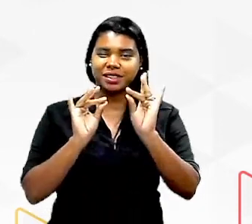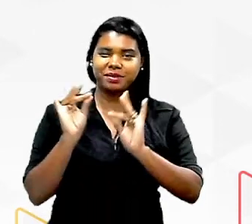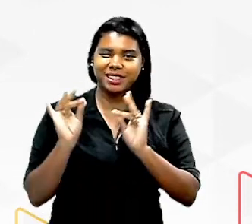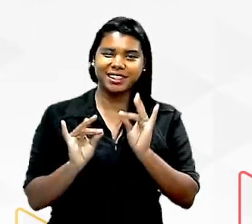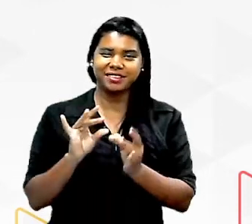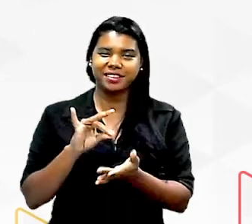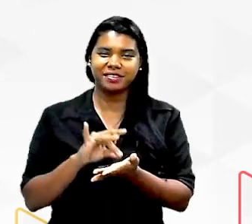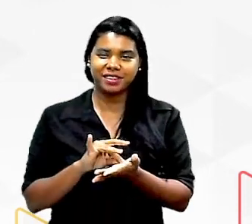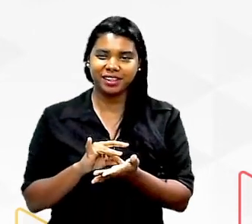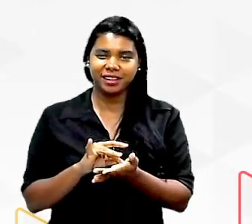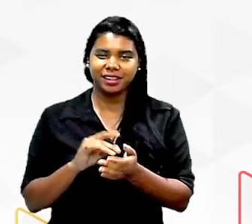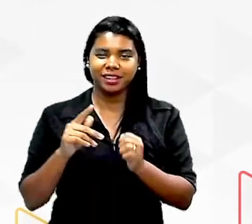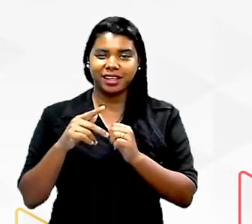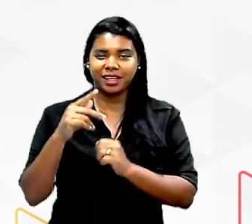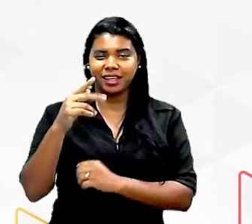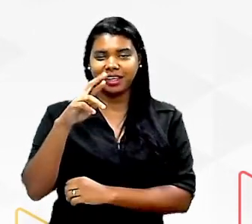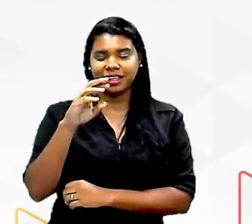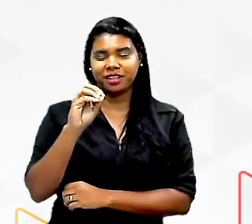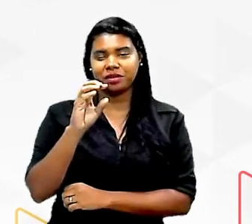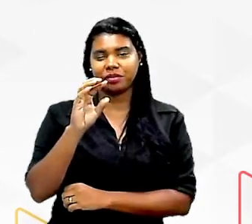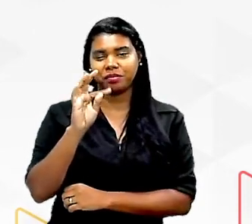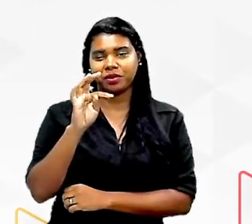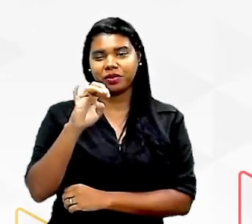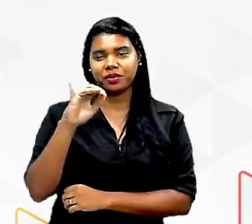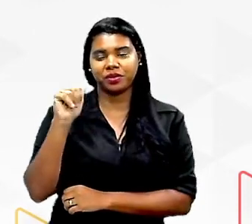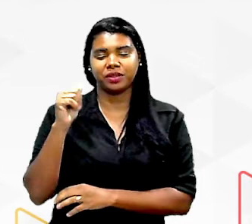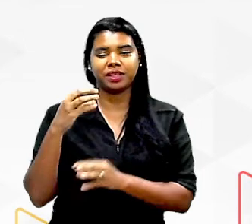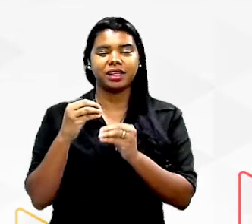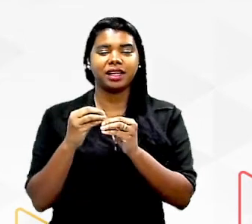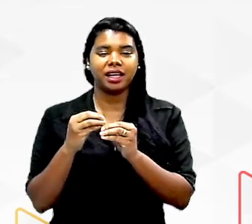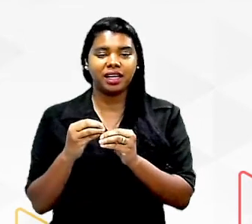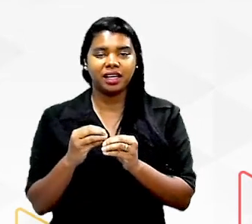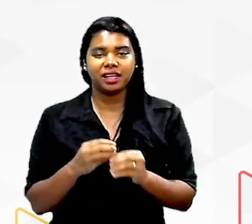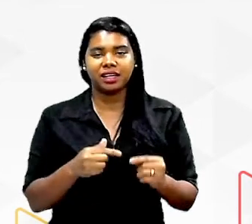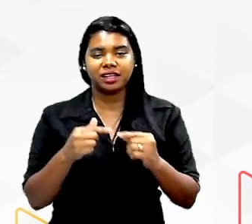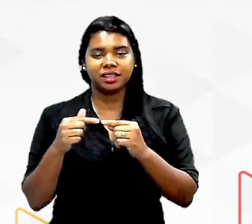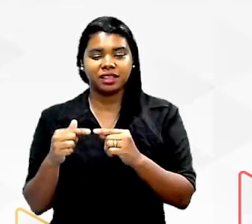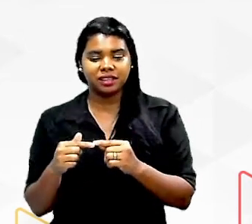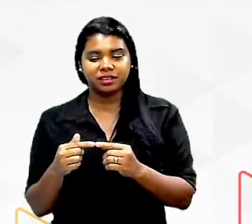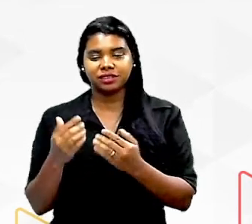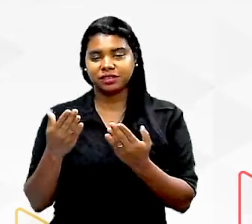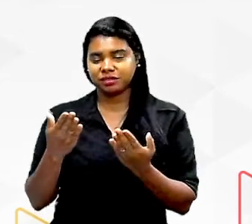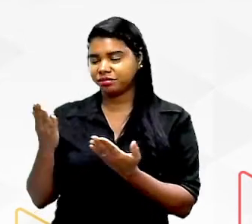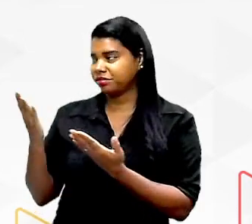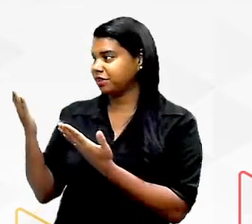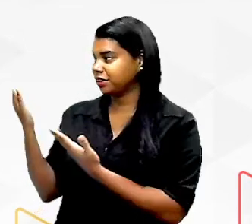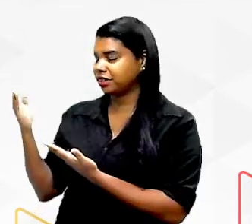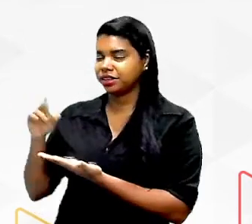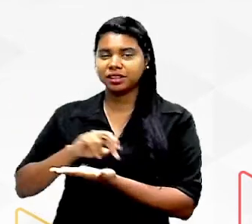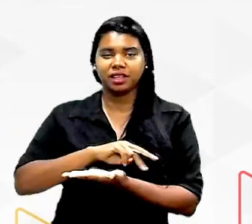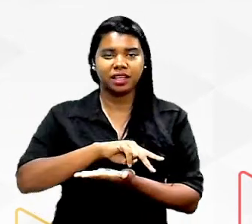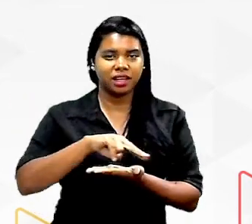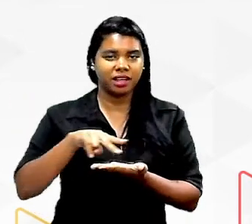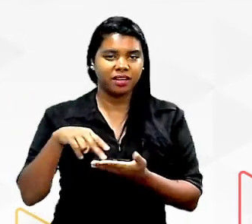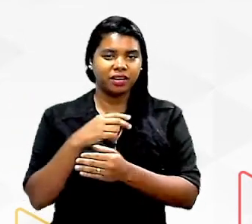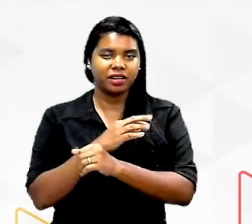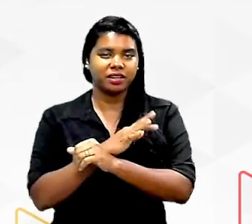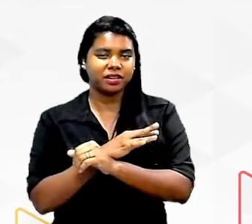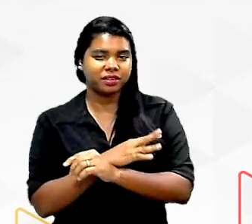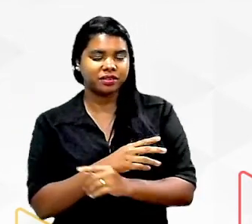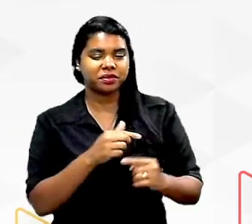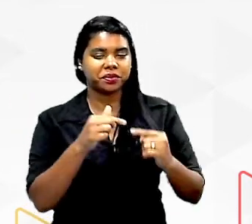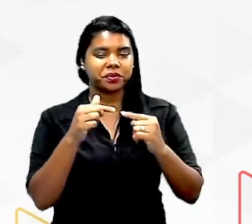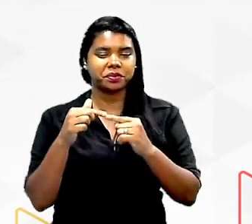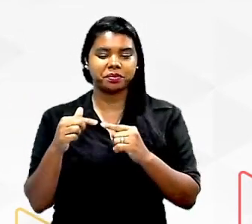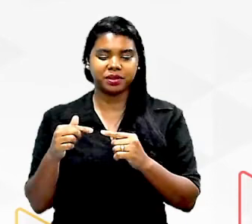proteína então nas ligações peptídicas é isso que eu tenho vários aminoácidos se combinando